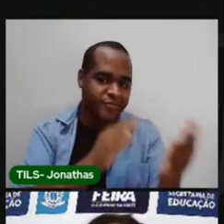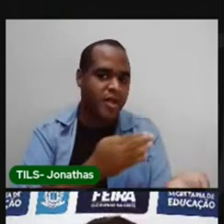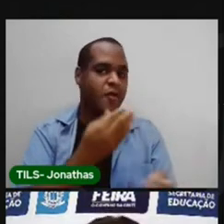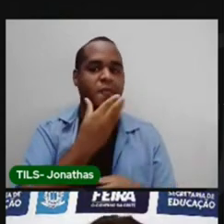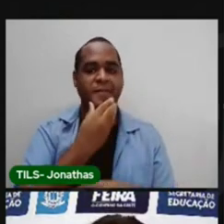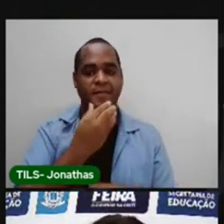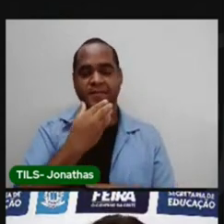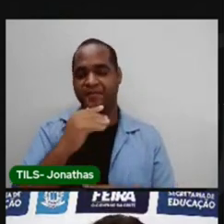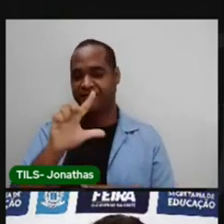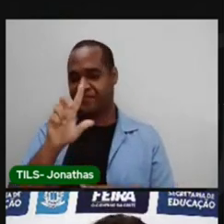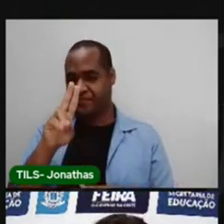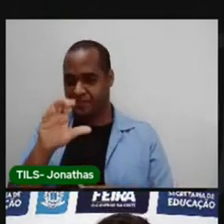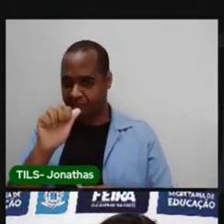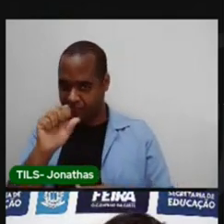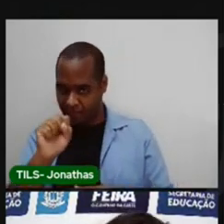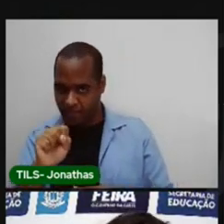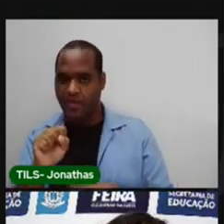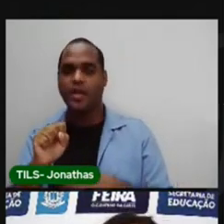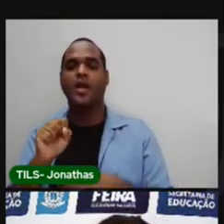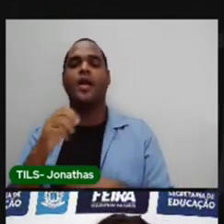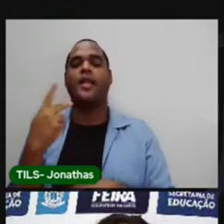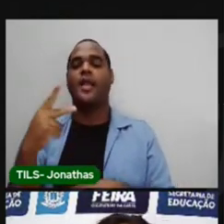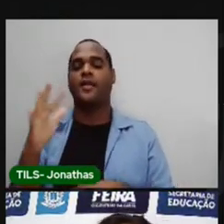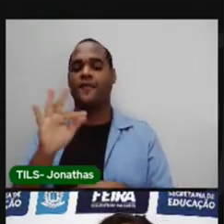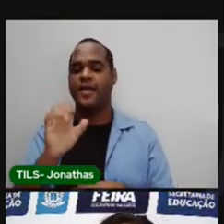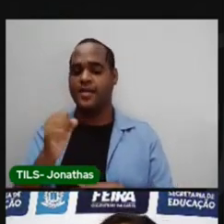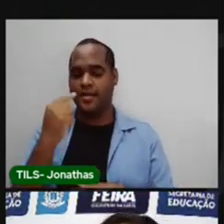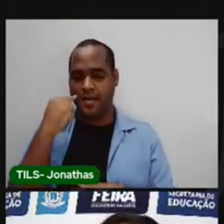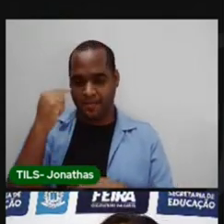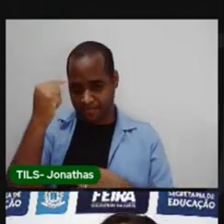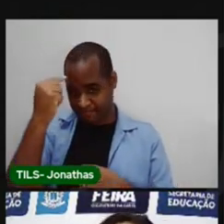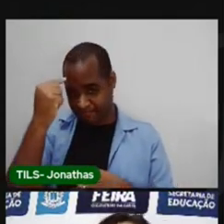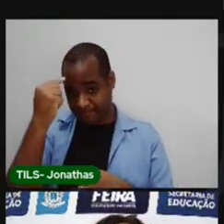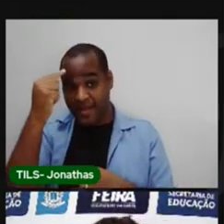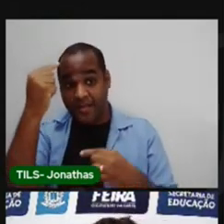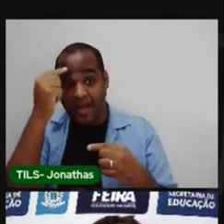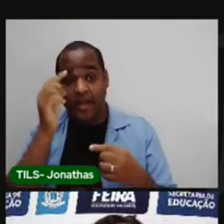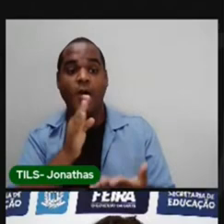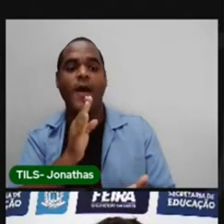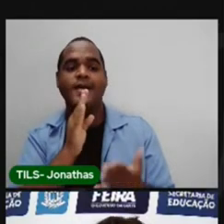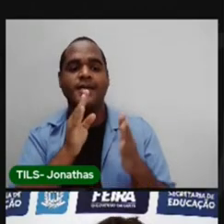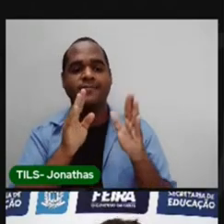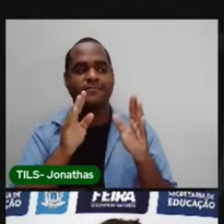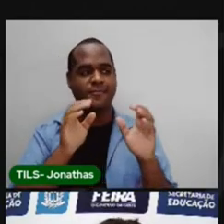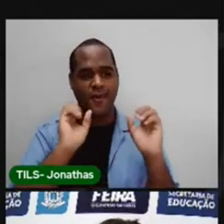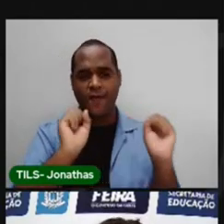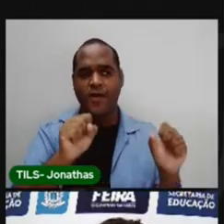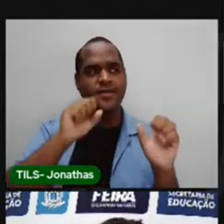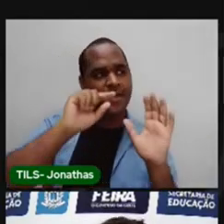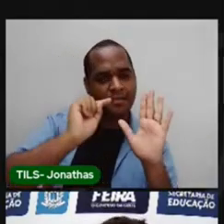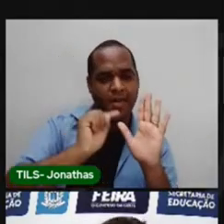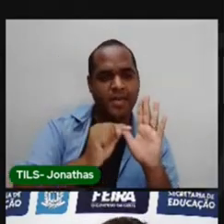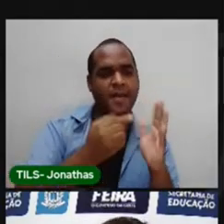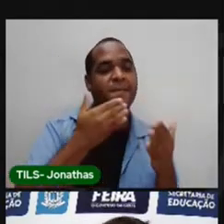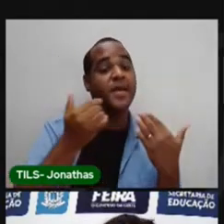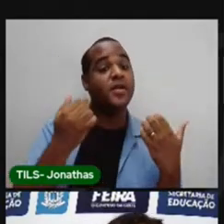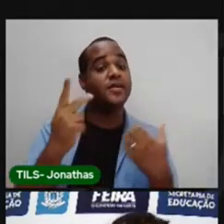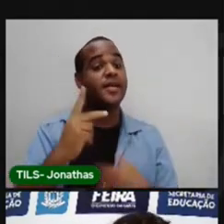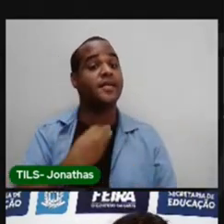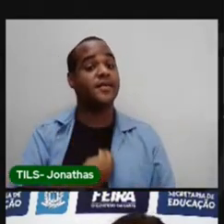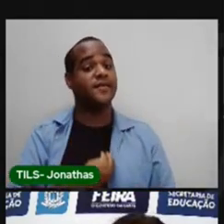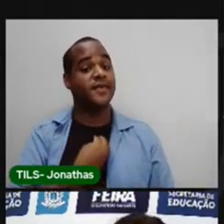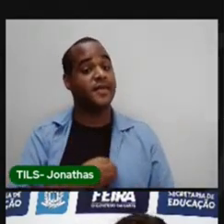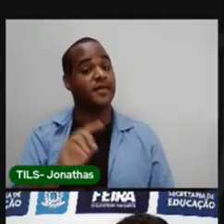pouco mais sobre o Lucas da Feira. Aí você vai ter conhecimento melhor como era a vida de Lucas. Certo?